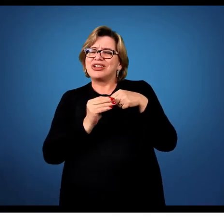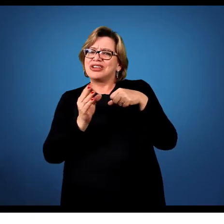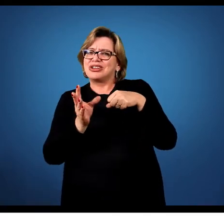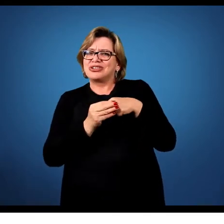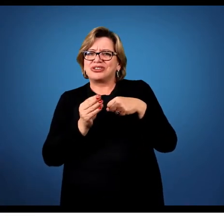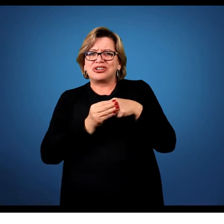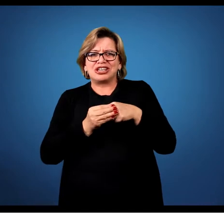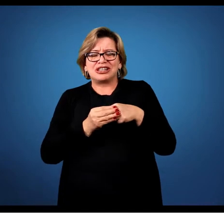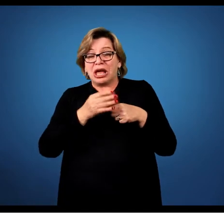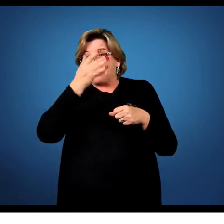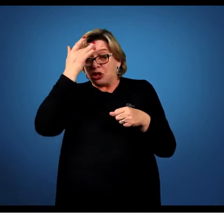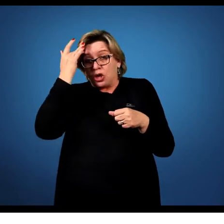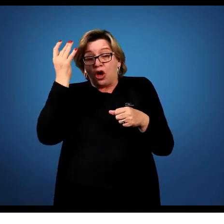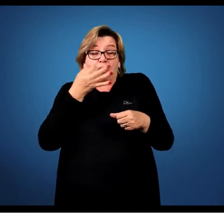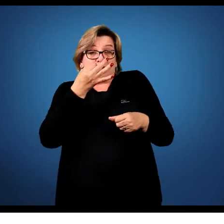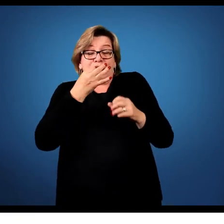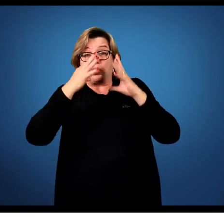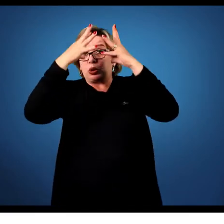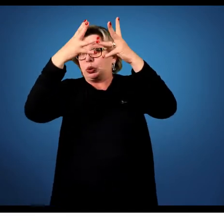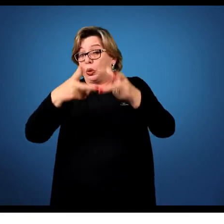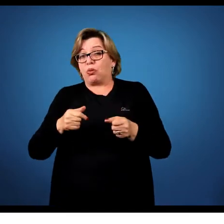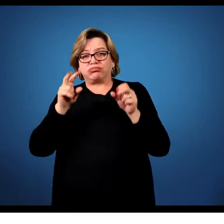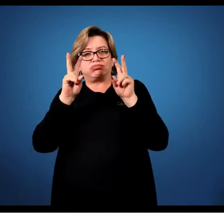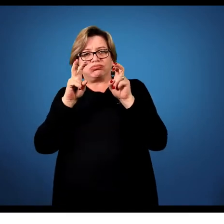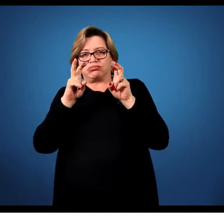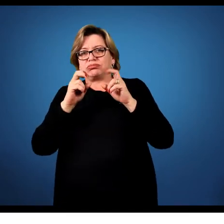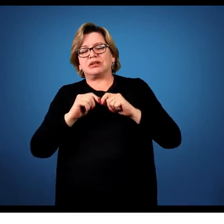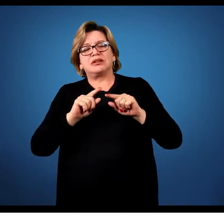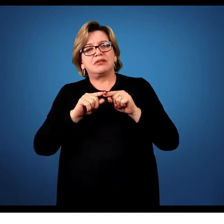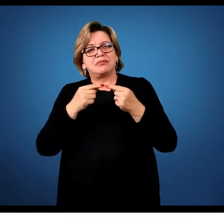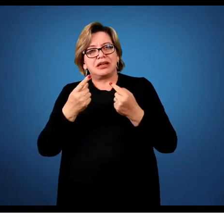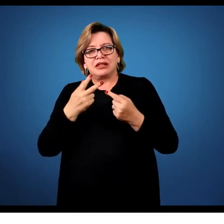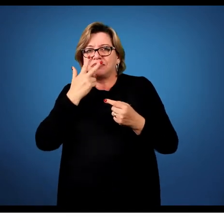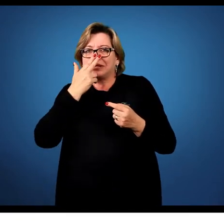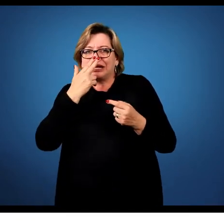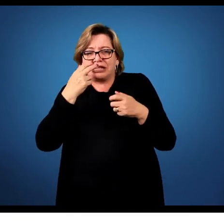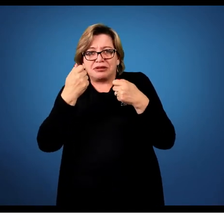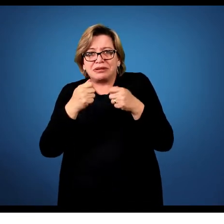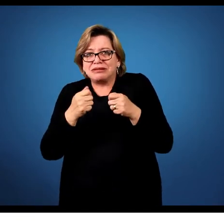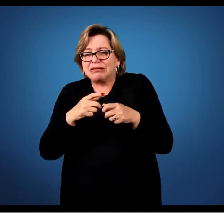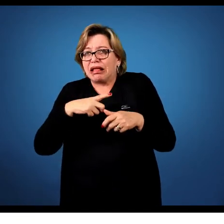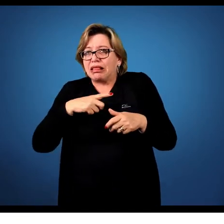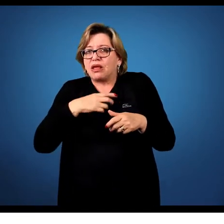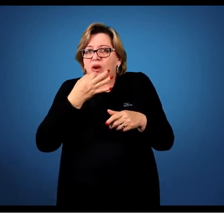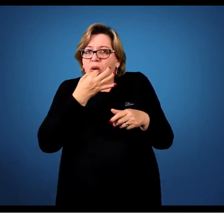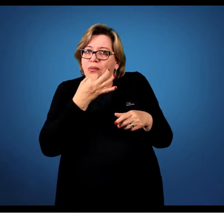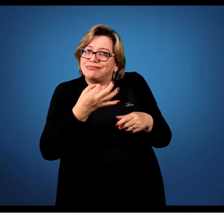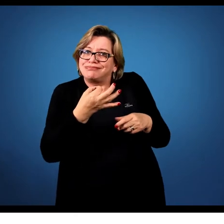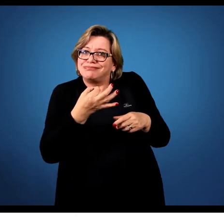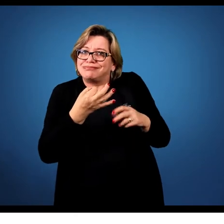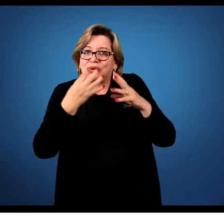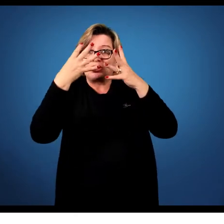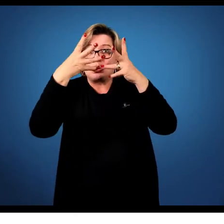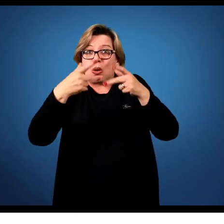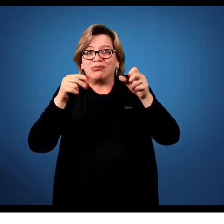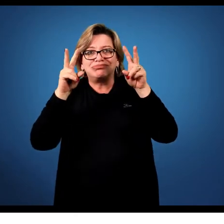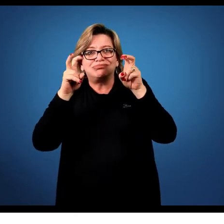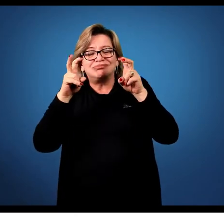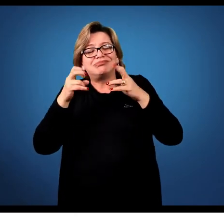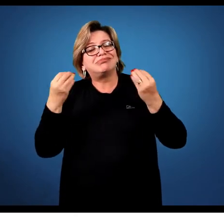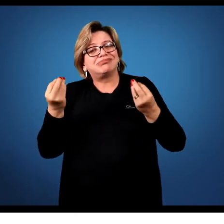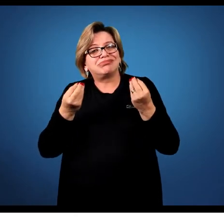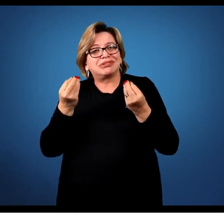sobre todos os assuntos. Mas essa necessidade de que você tenha opinião sobre todos os assuntos faz com que muitas vezes você